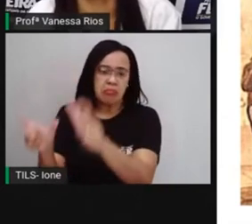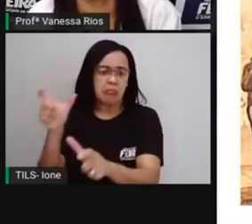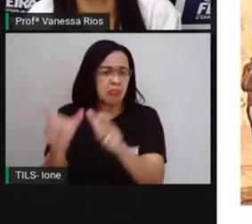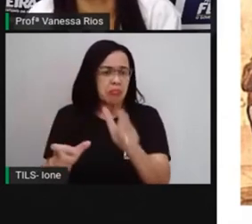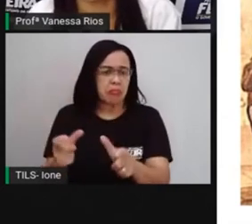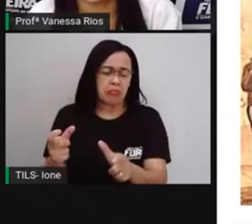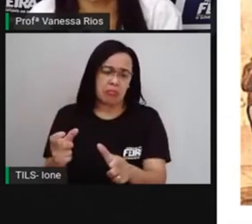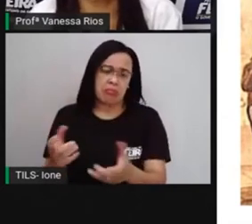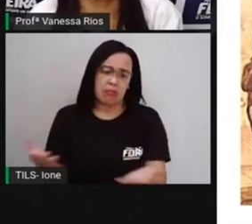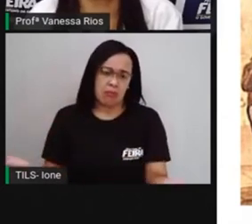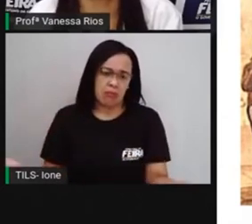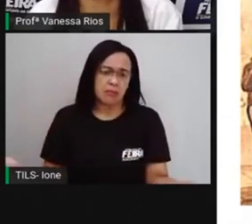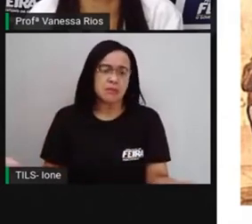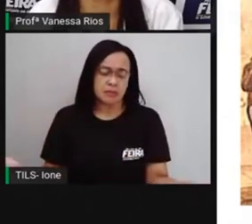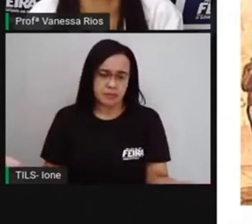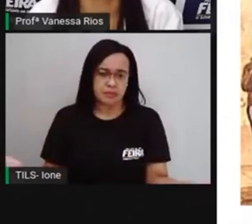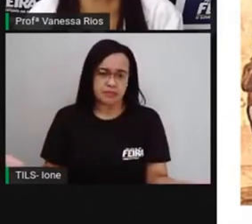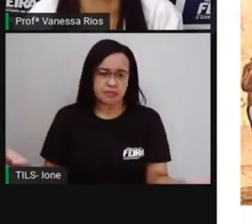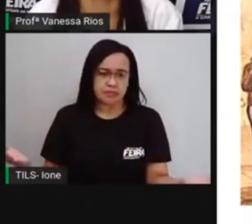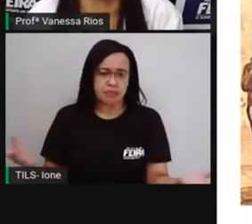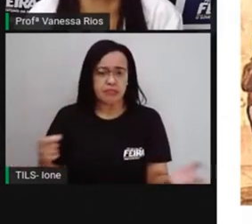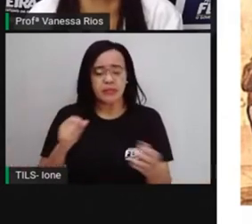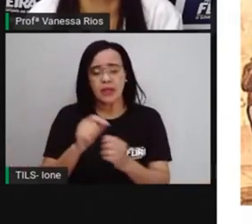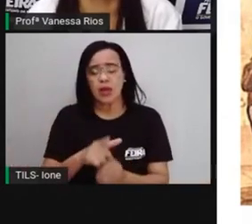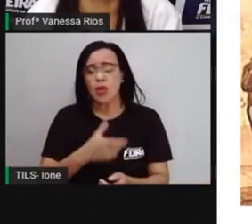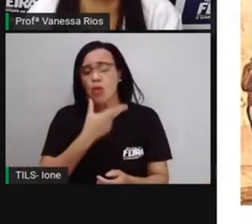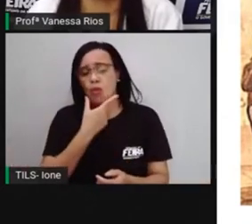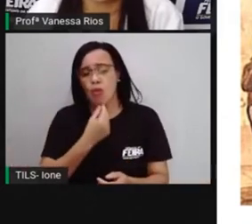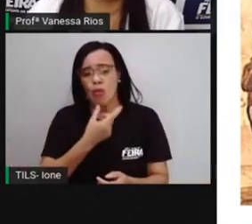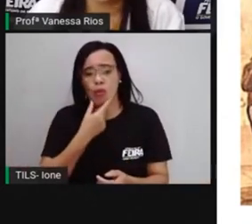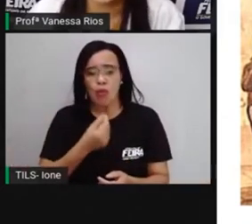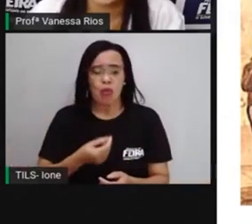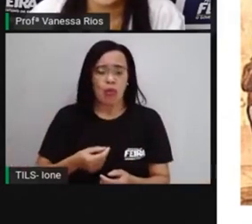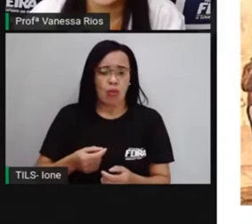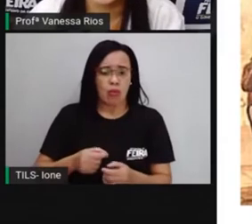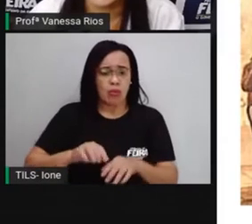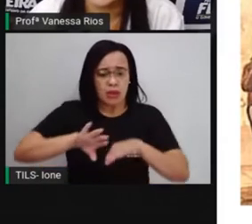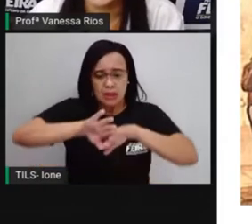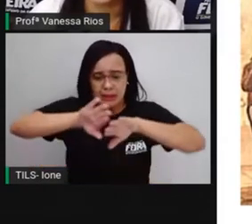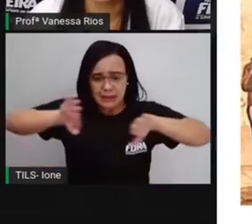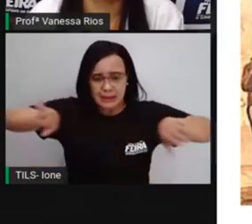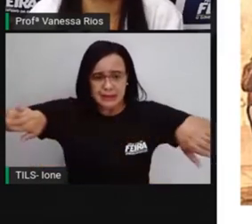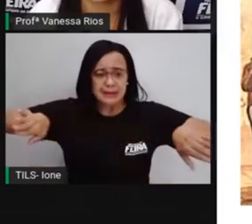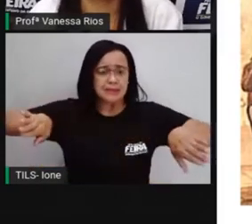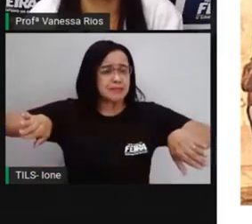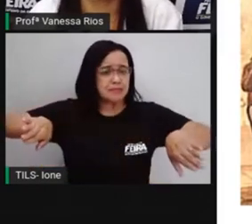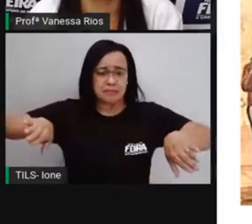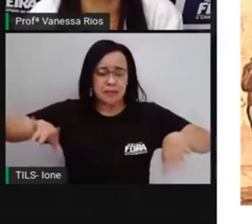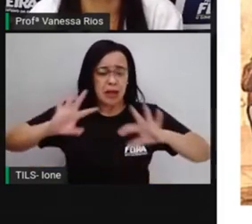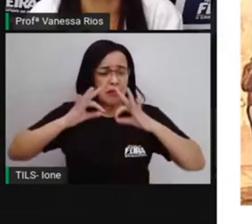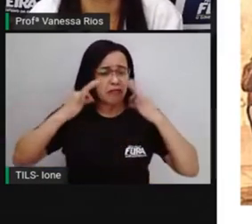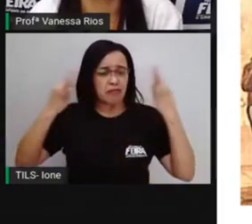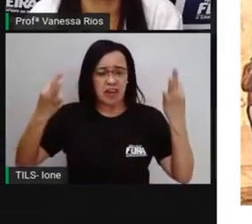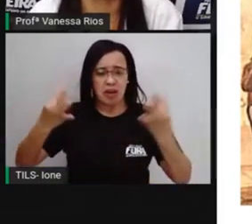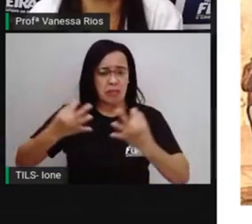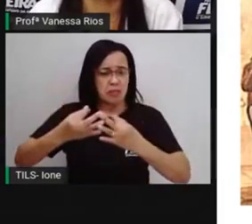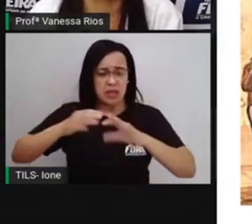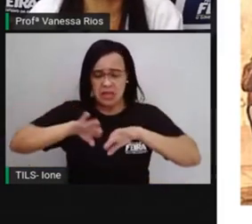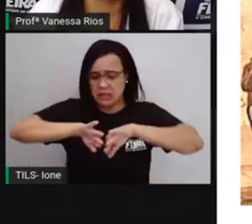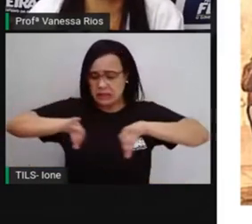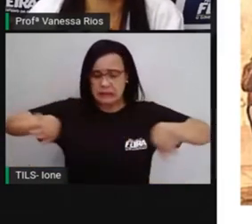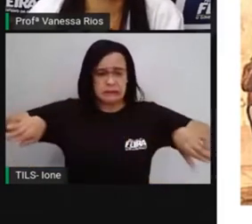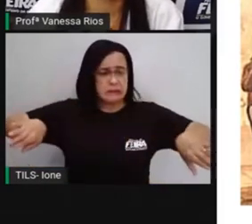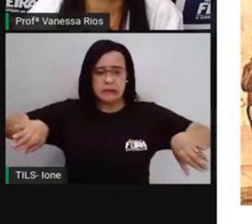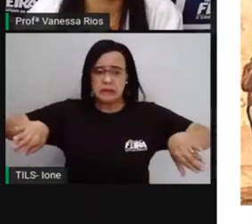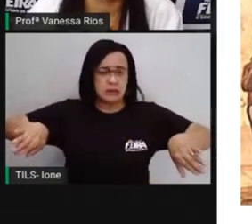ambiente colonial, esses escravizados eram usualmente separados de seus amigos e familiares para que evitassem qualquer